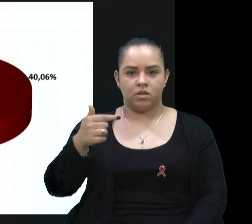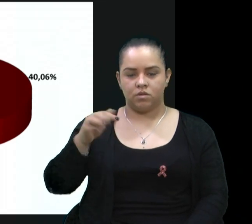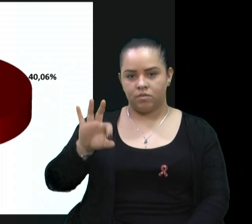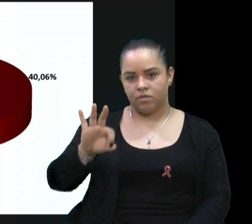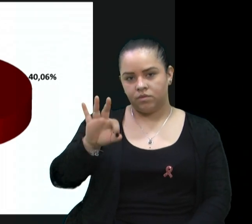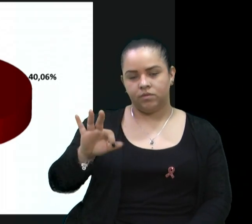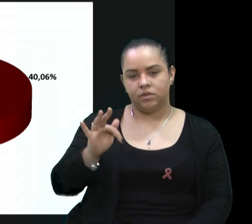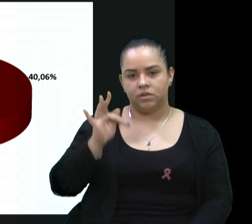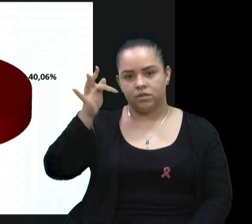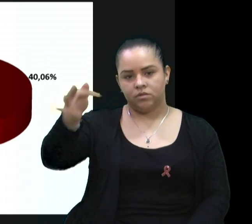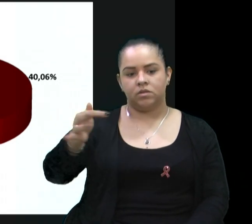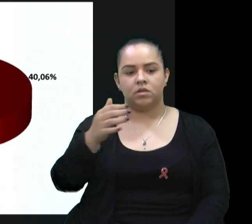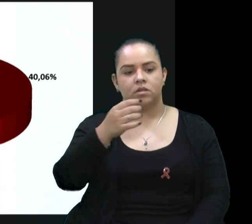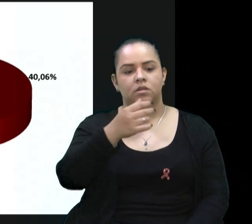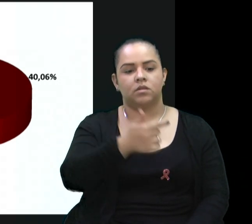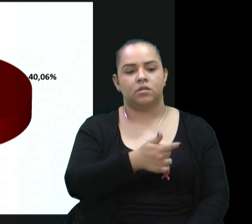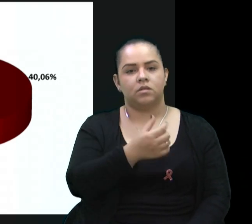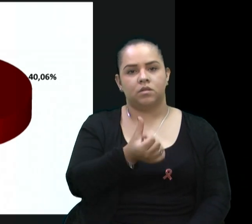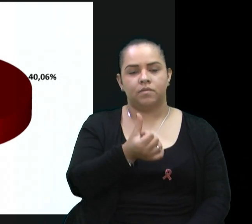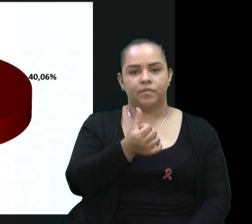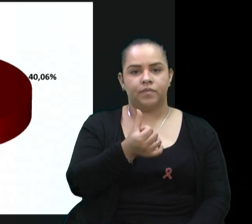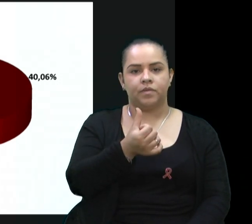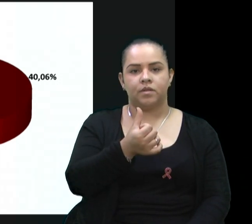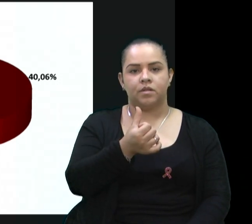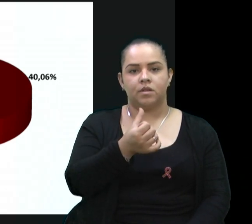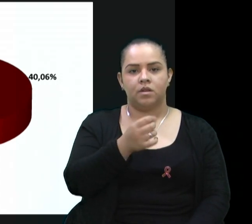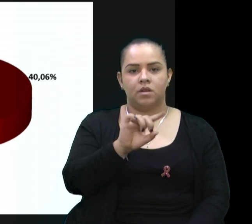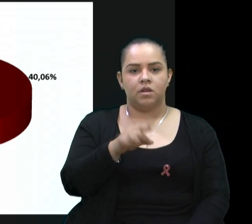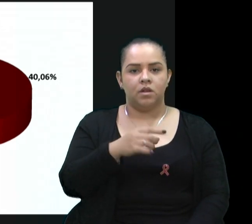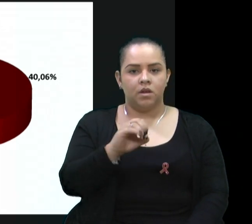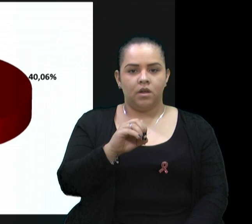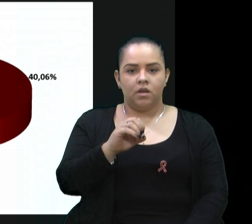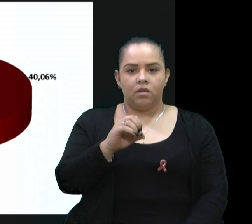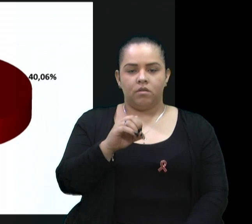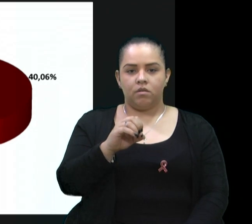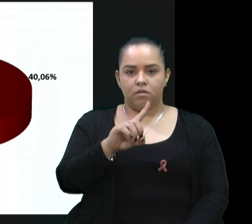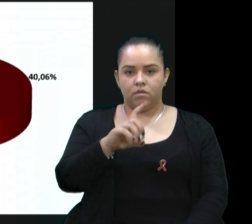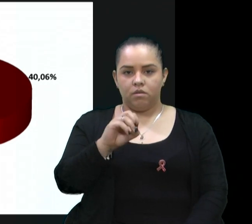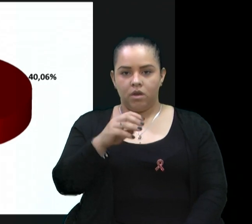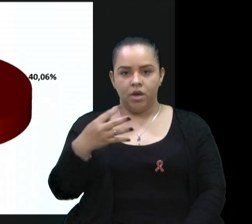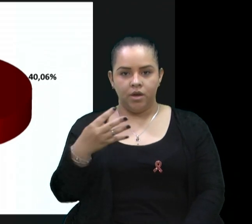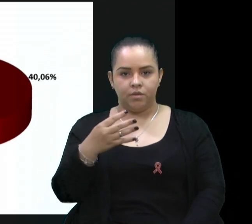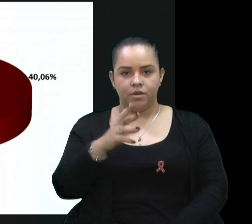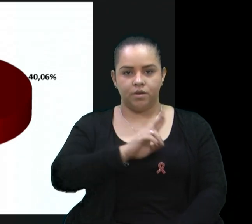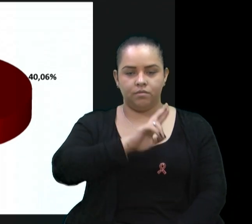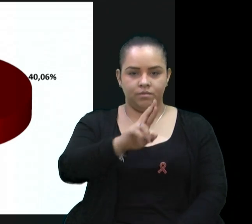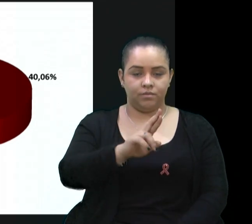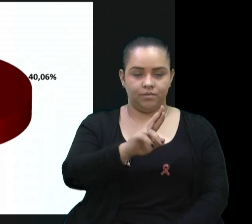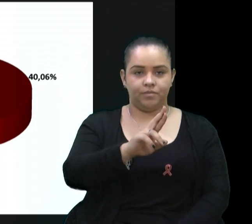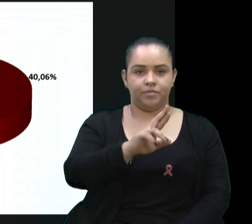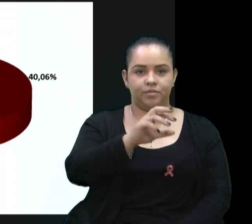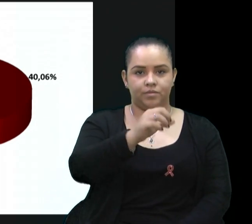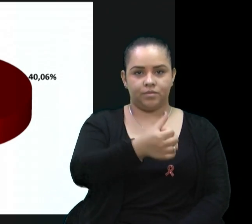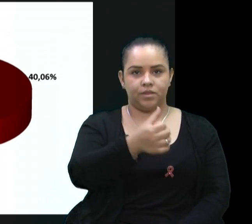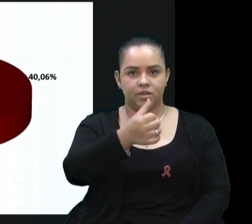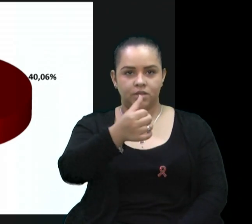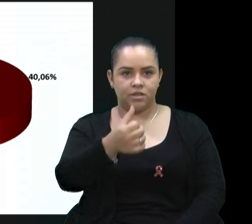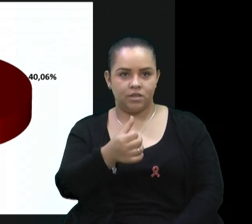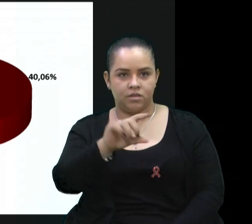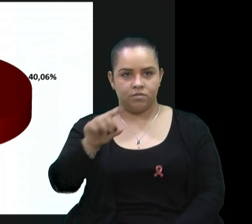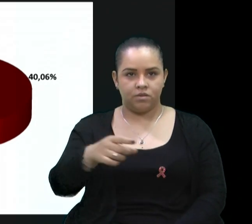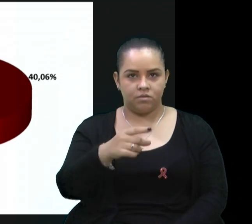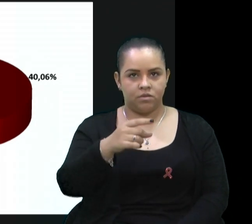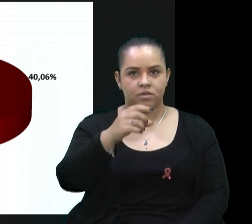76,064, que isso representa 40,06%, então, totalizando